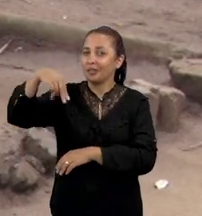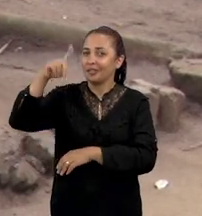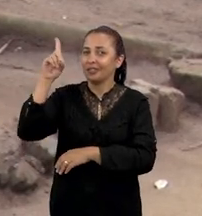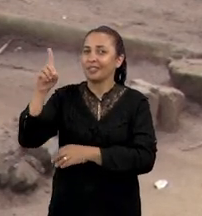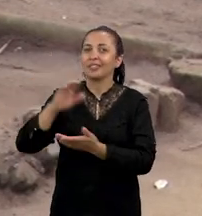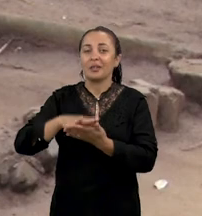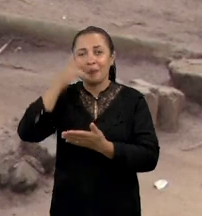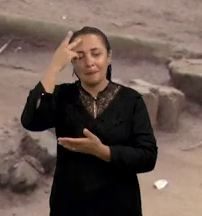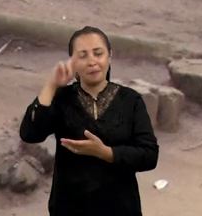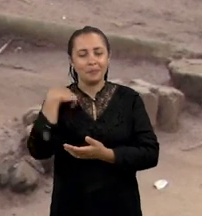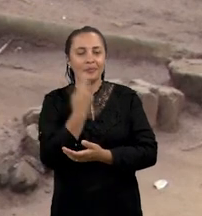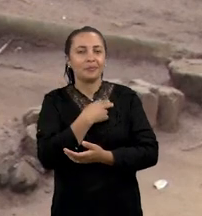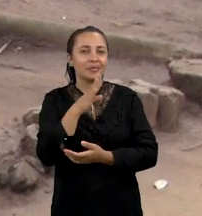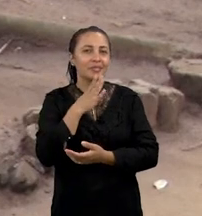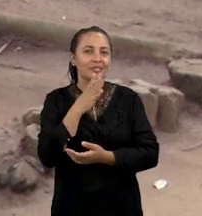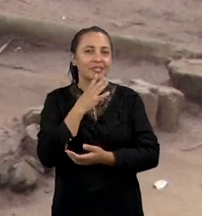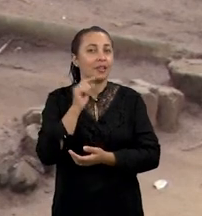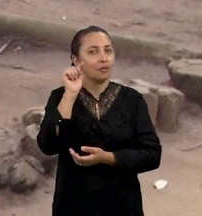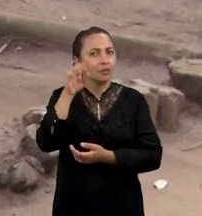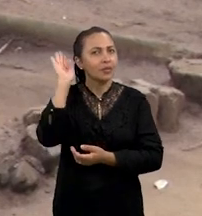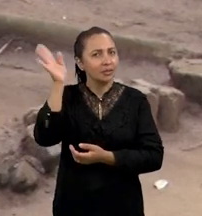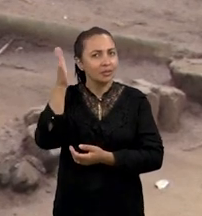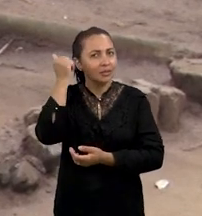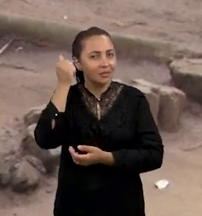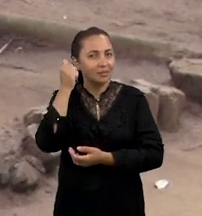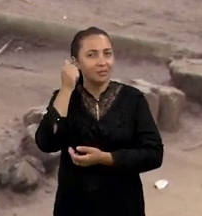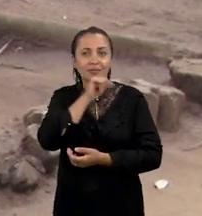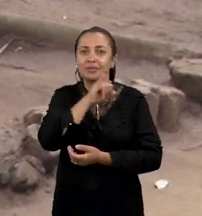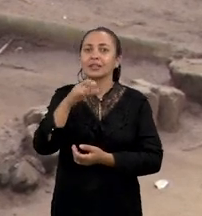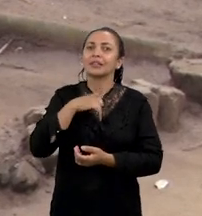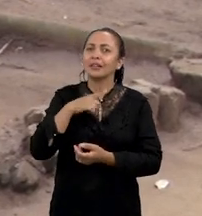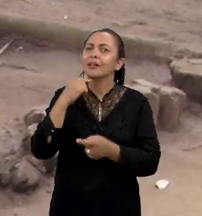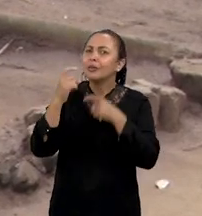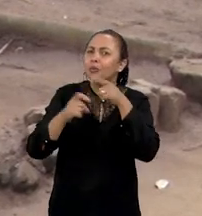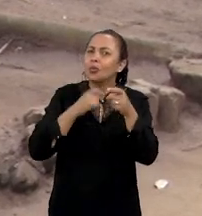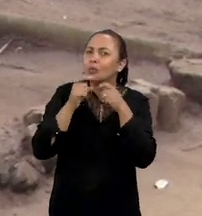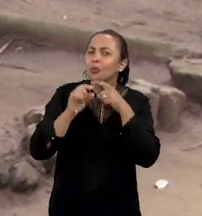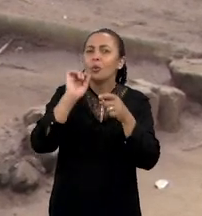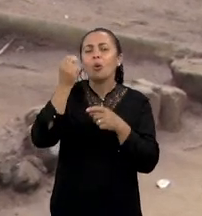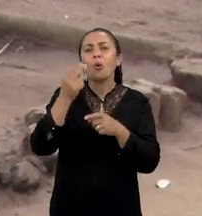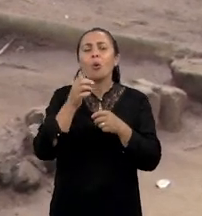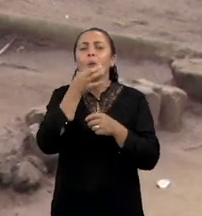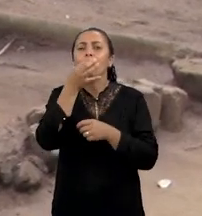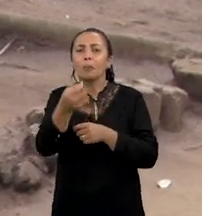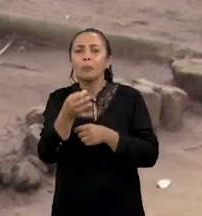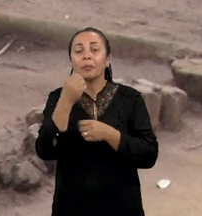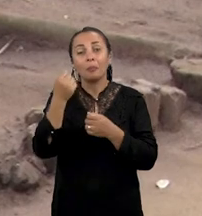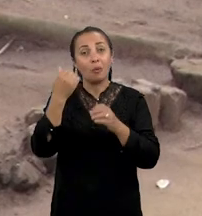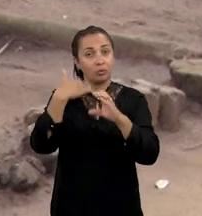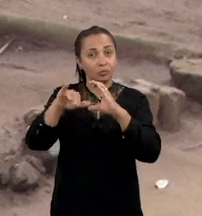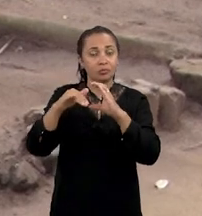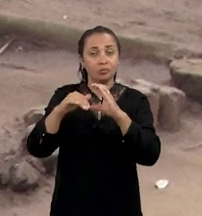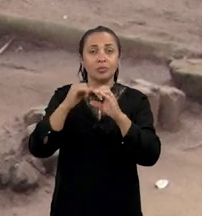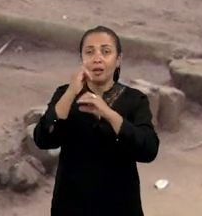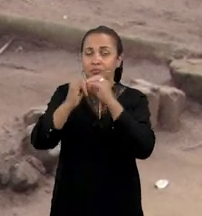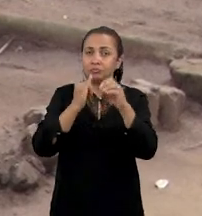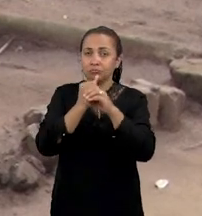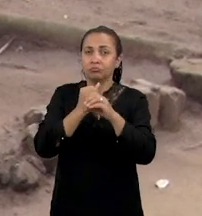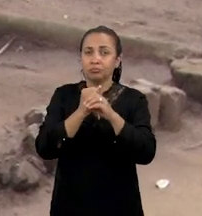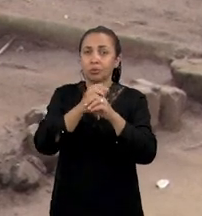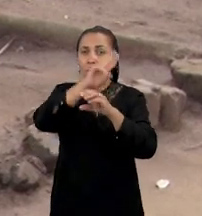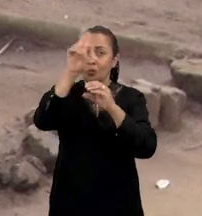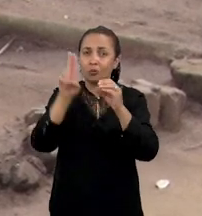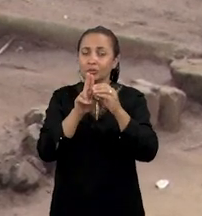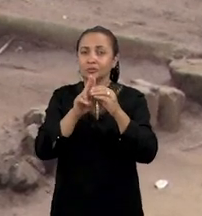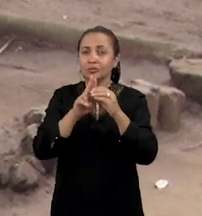públicas de ensino superior do Nordeste para a gente conhecer. E você já sabe, se tem dúvida ou sugestão, envia para o nosso